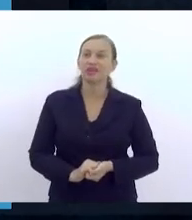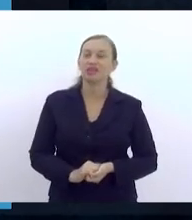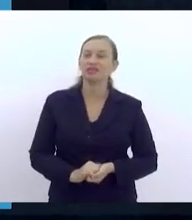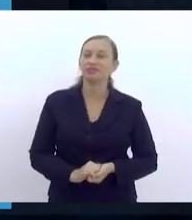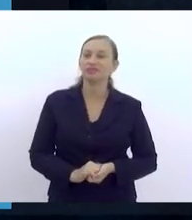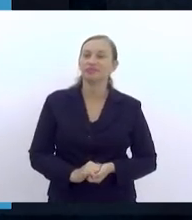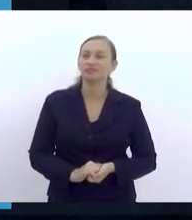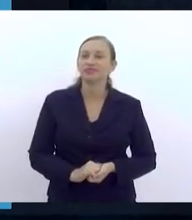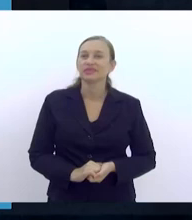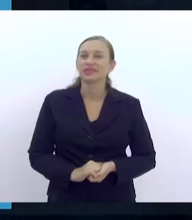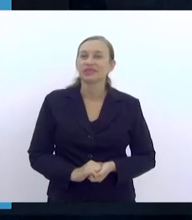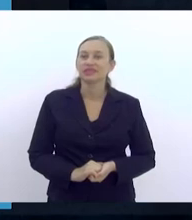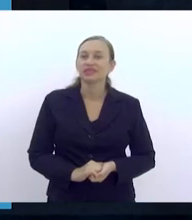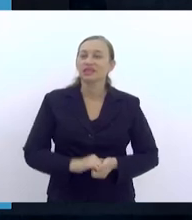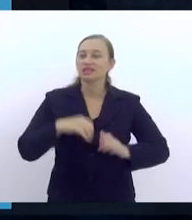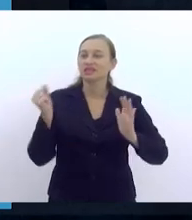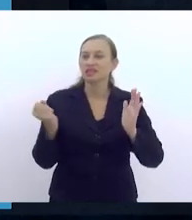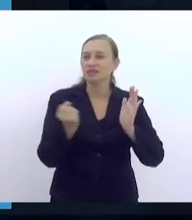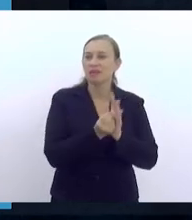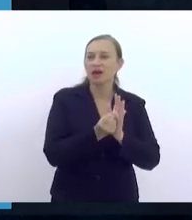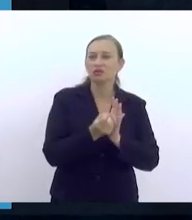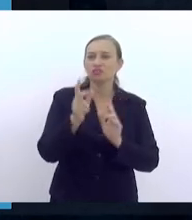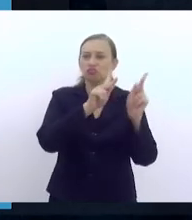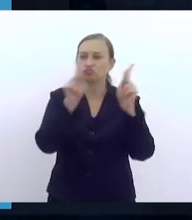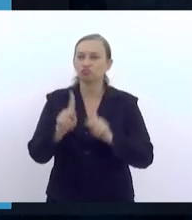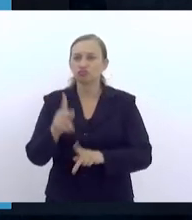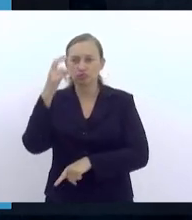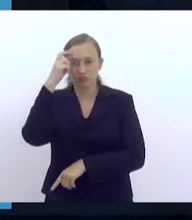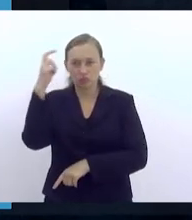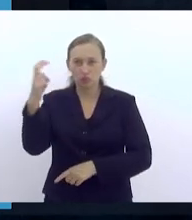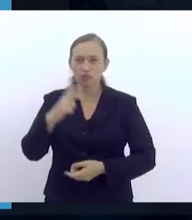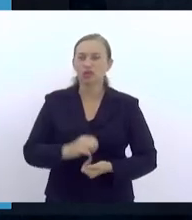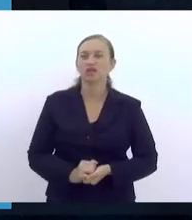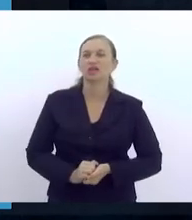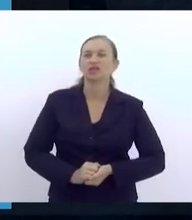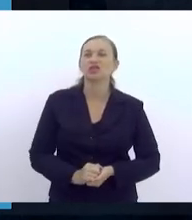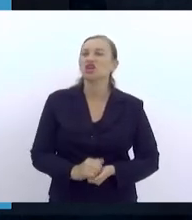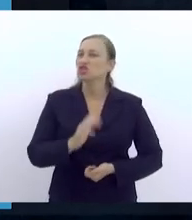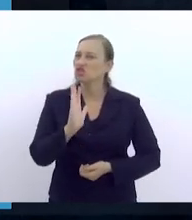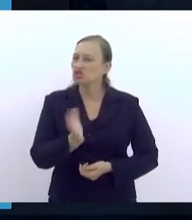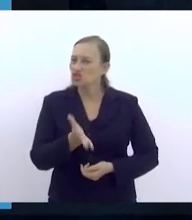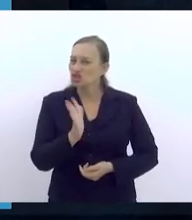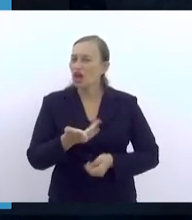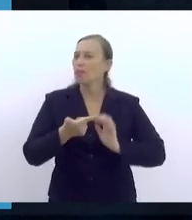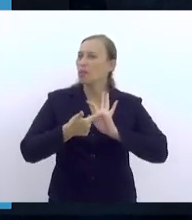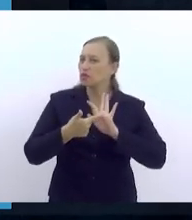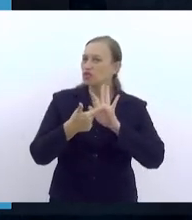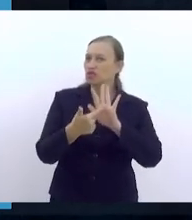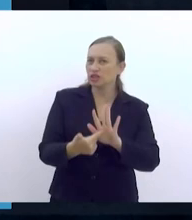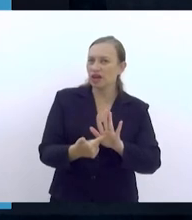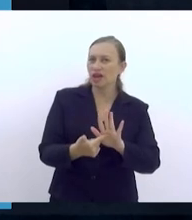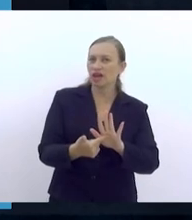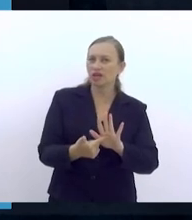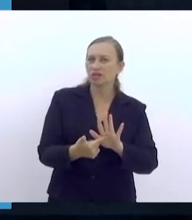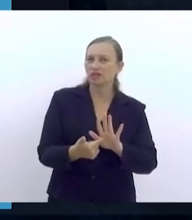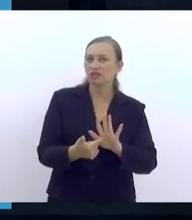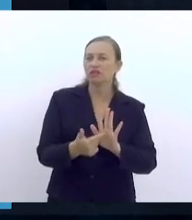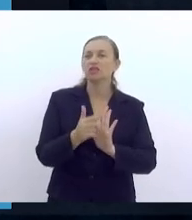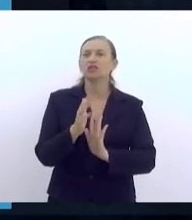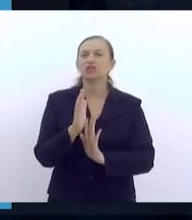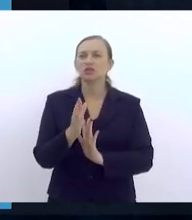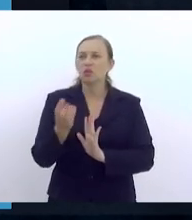se esse marco da cultura de paz que já tem se mostrado, eu digo,